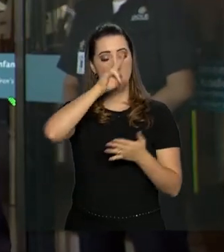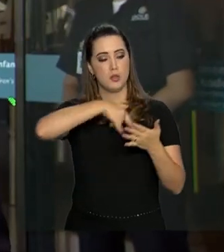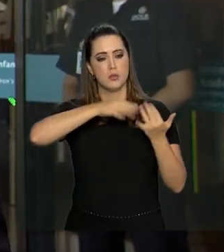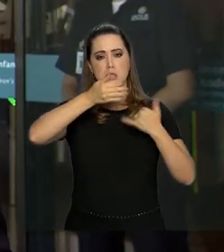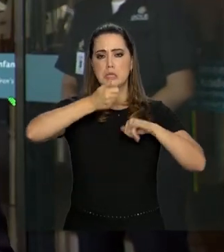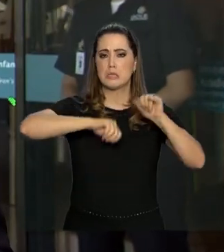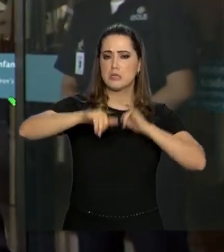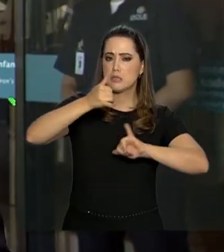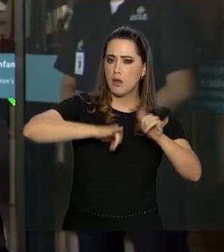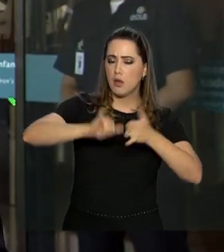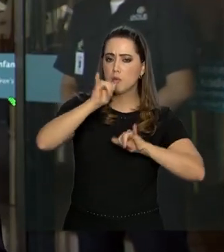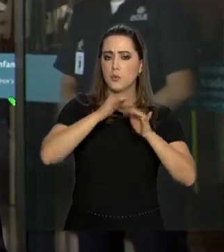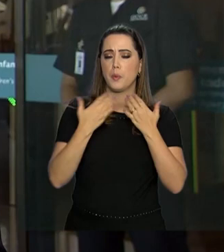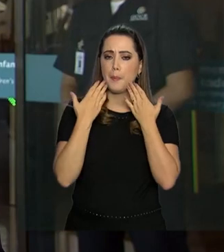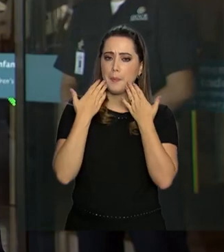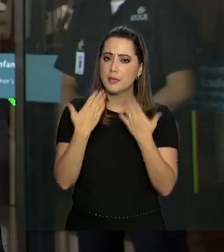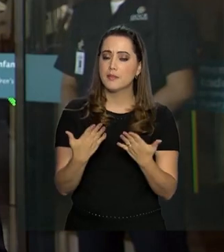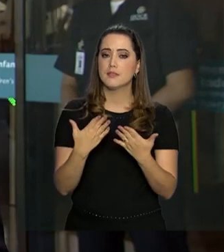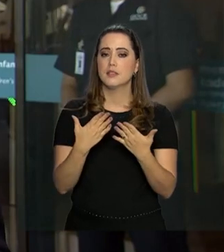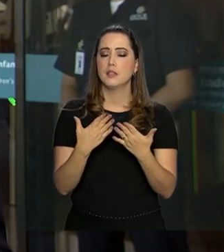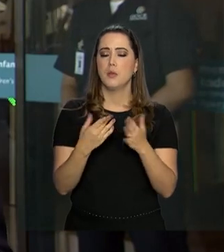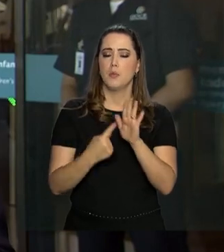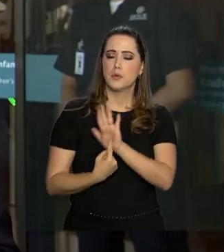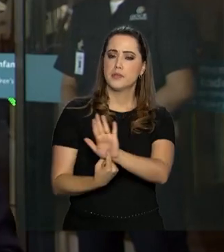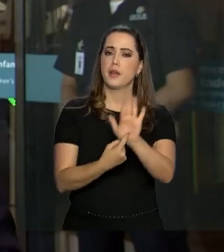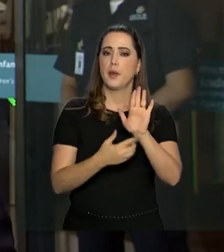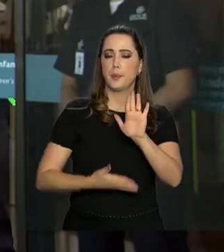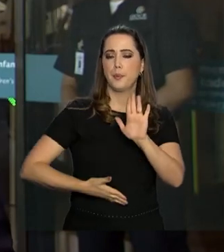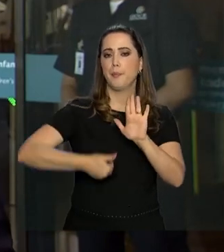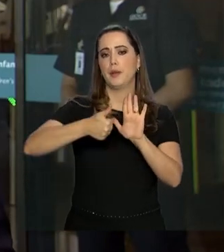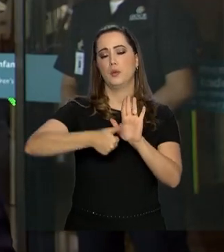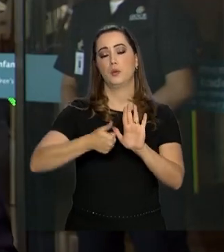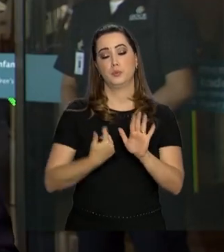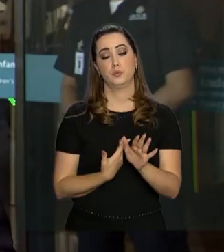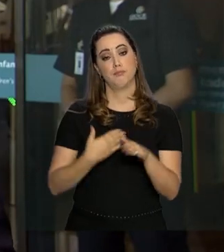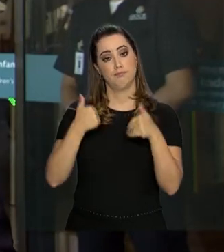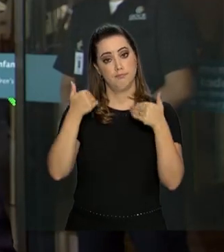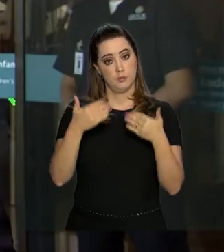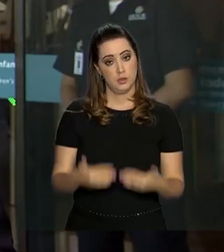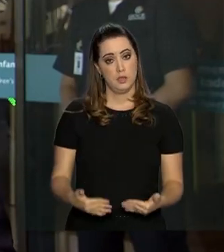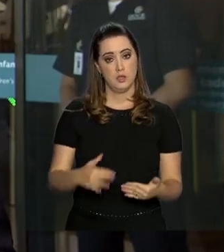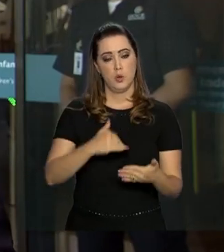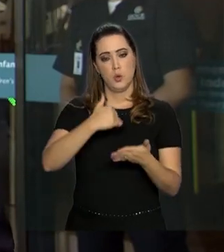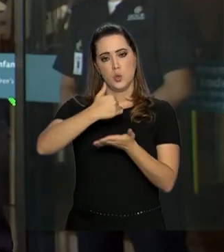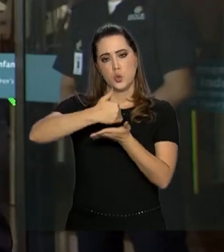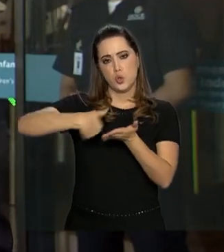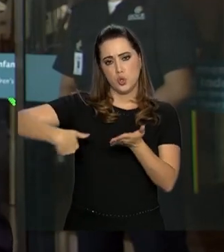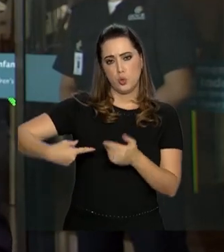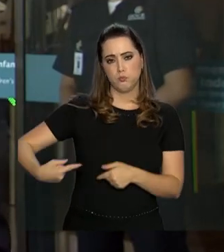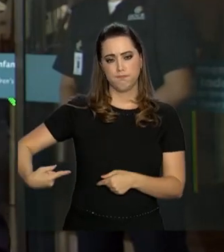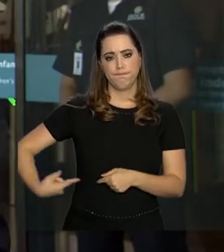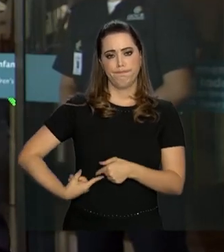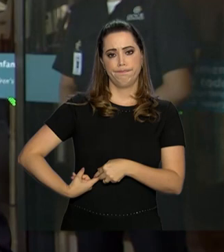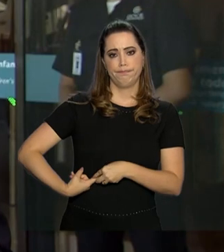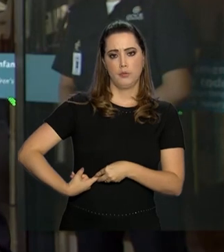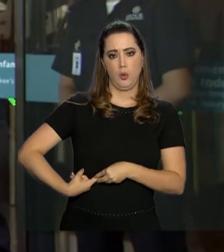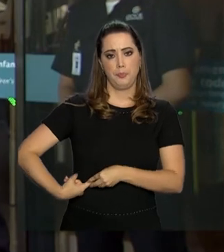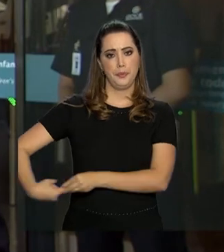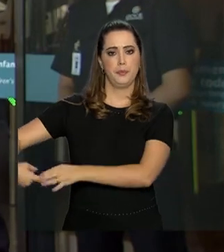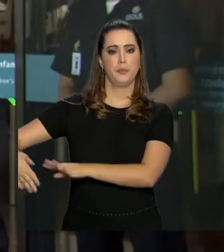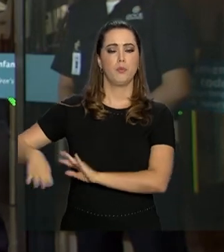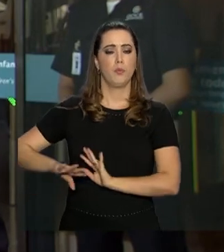laboratoriais apresentaram bons resultados. Diante desse quadro, foram retirados o dreno que estava